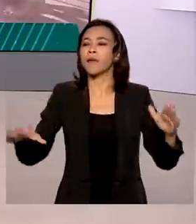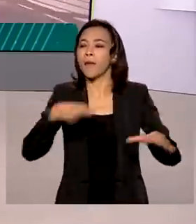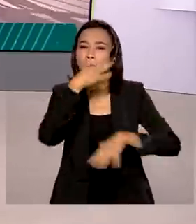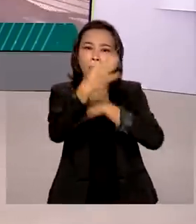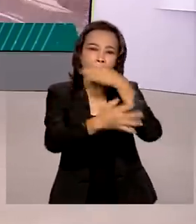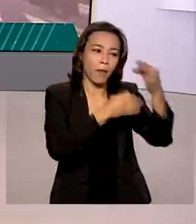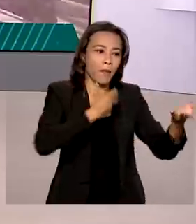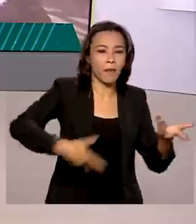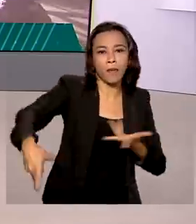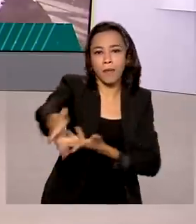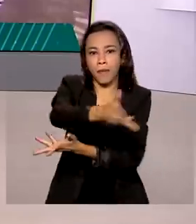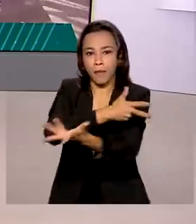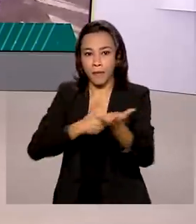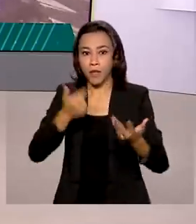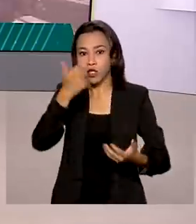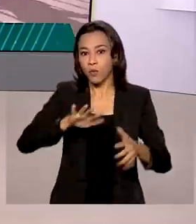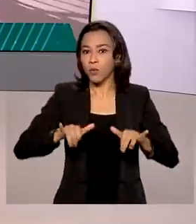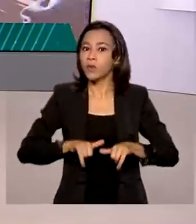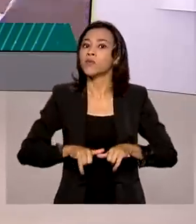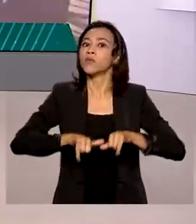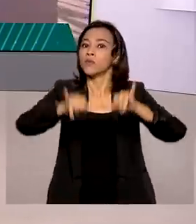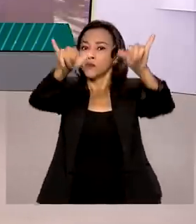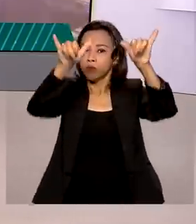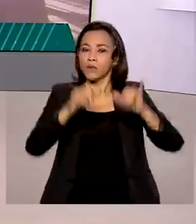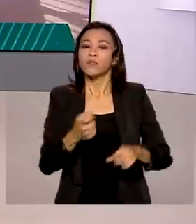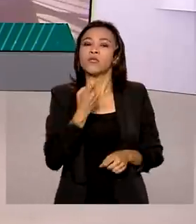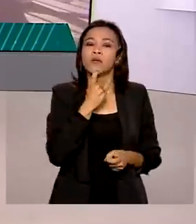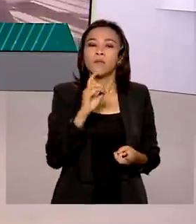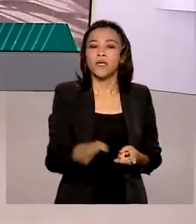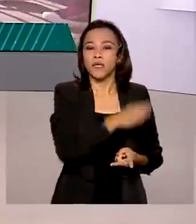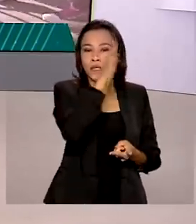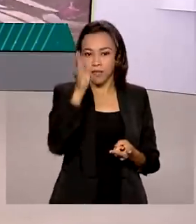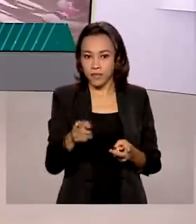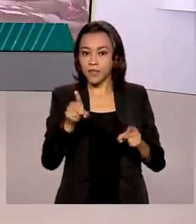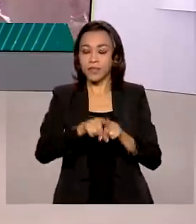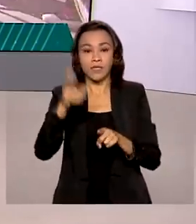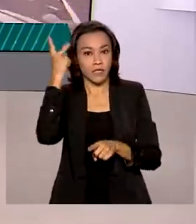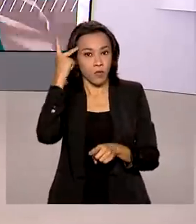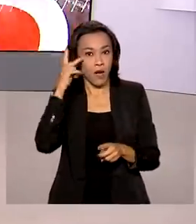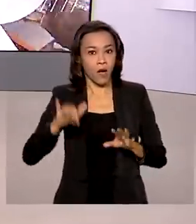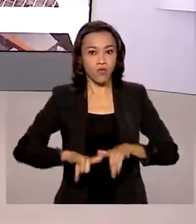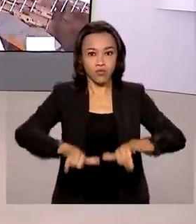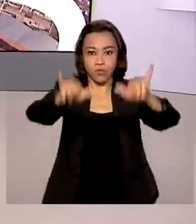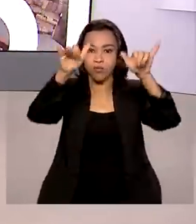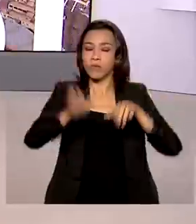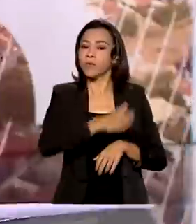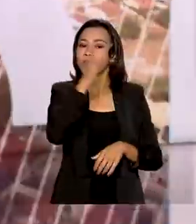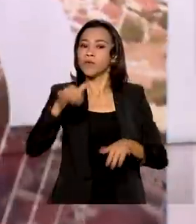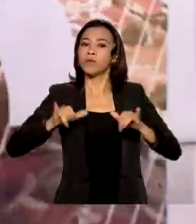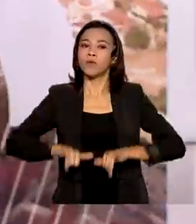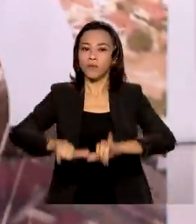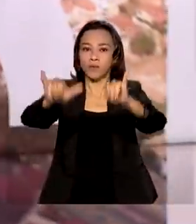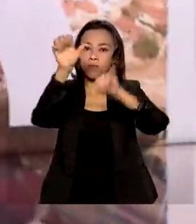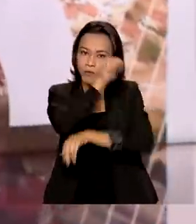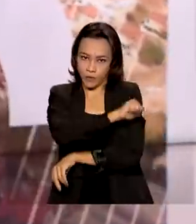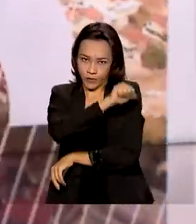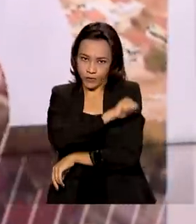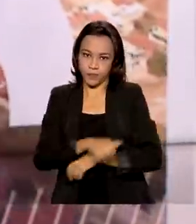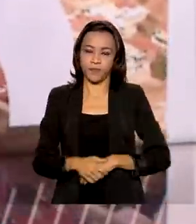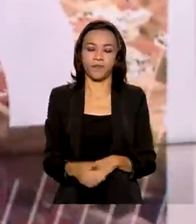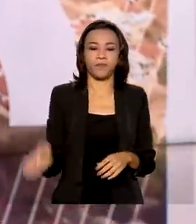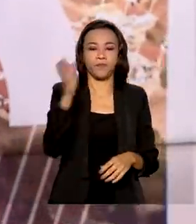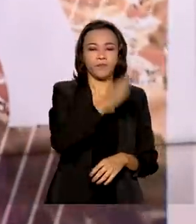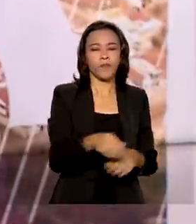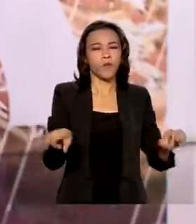dos aeroportos de Viracopos, em Campinas, Congonhas, em São Paulo e Santos Dumont, no Rio de Janeiro. O tema da